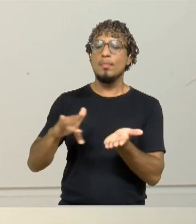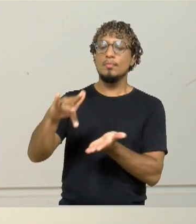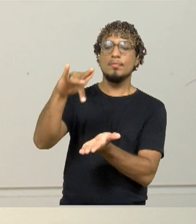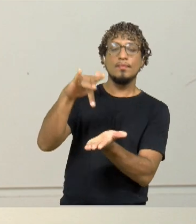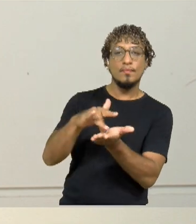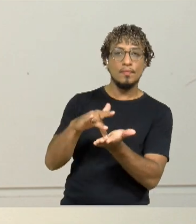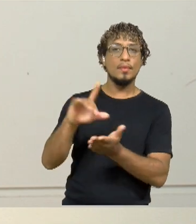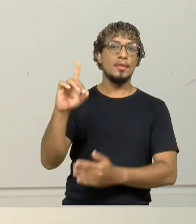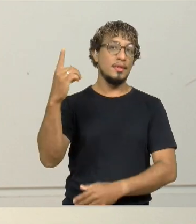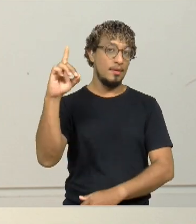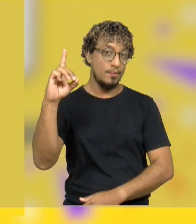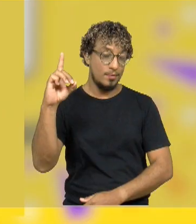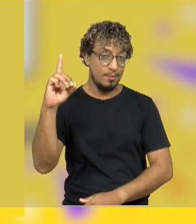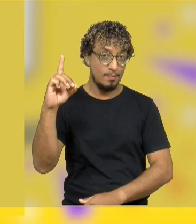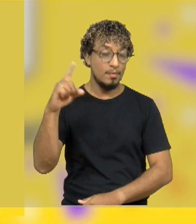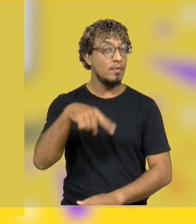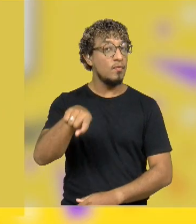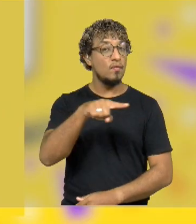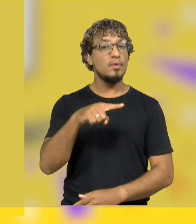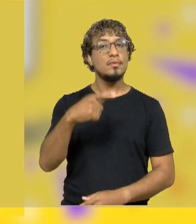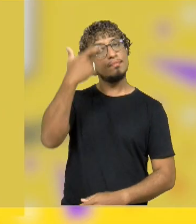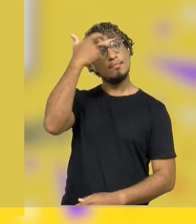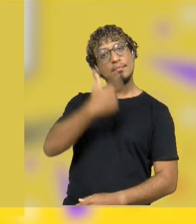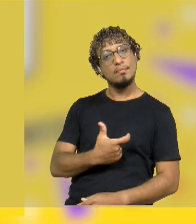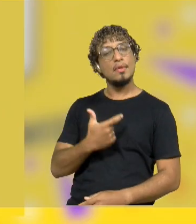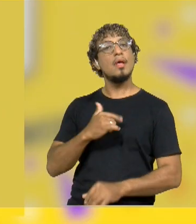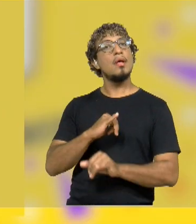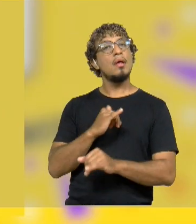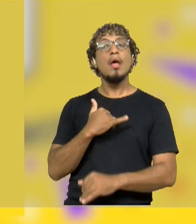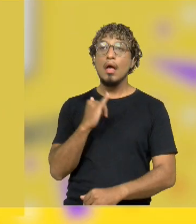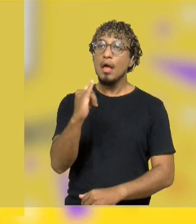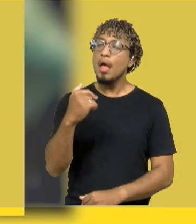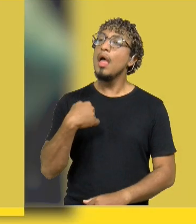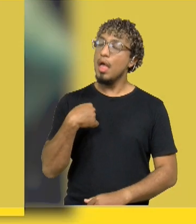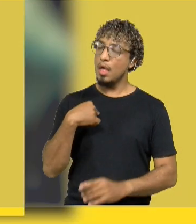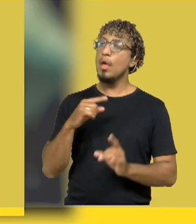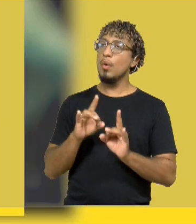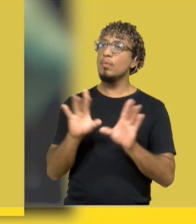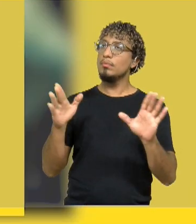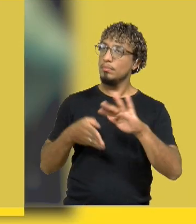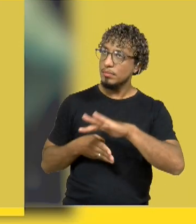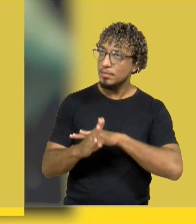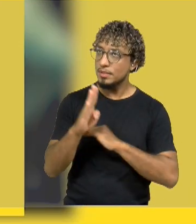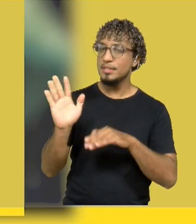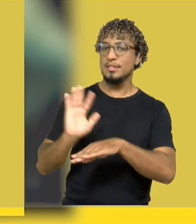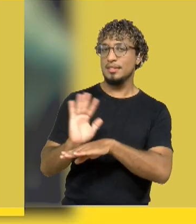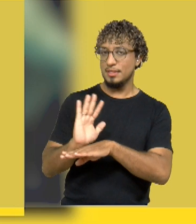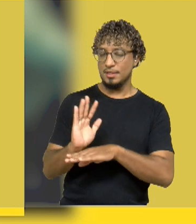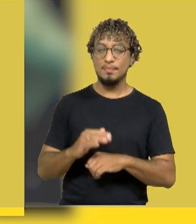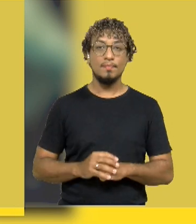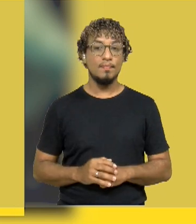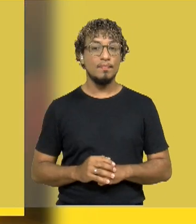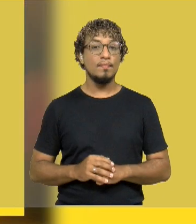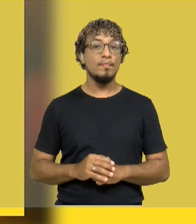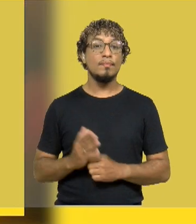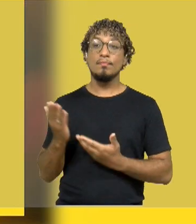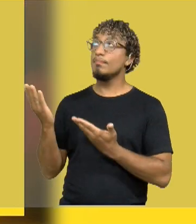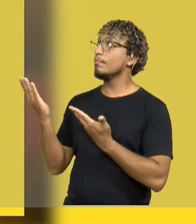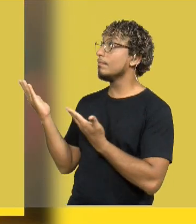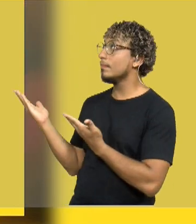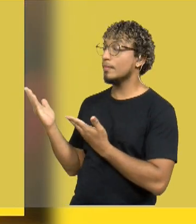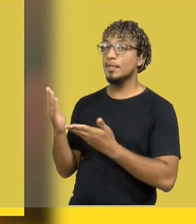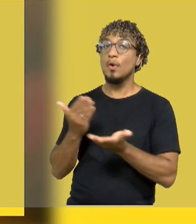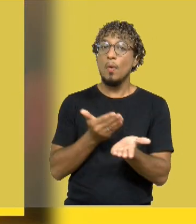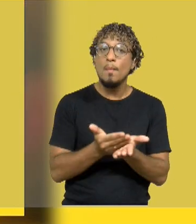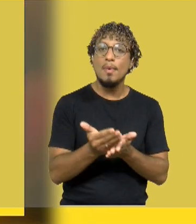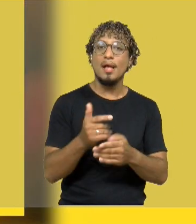unidade Sesc Deodoro, né? Você se apresenta dizendo que vai ao cinema, que você vai ter sua entrada liberada lá, né? A amostra, ela vai acontecer às